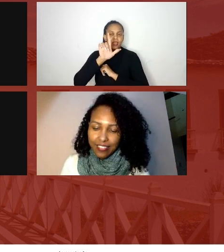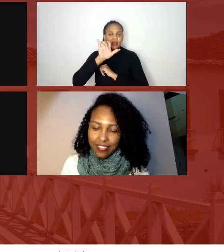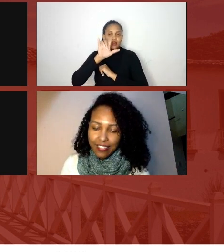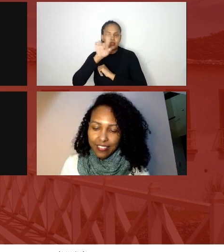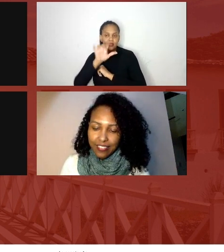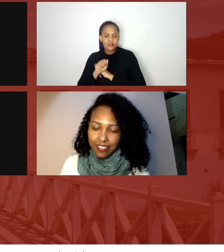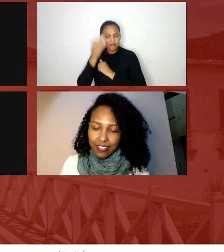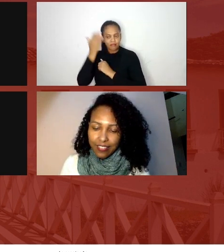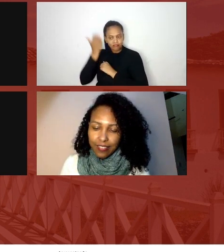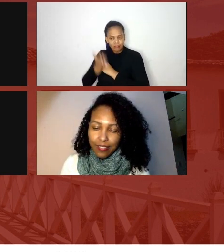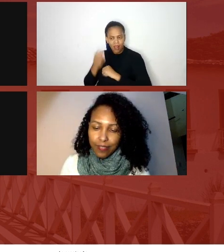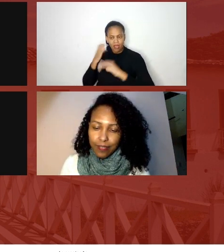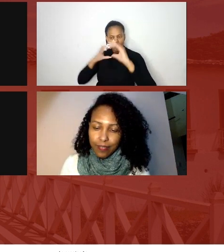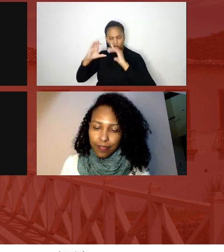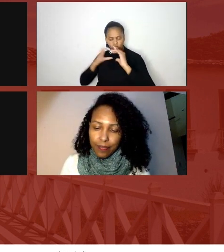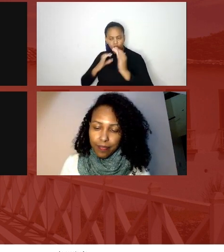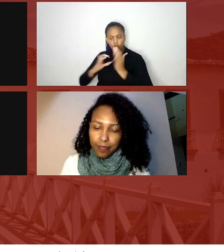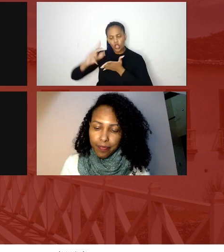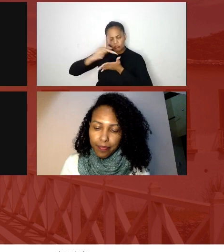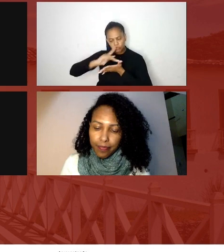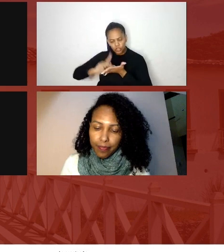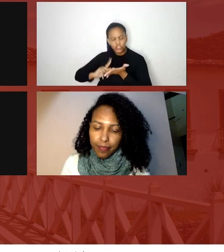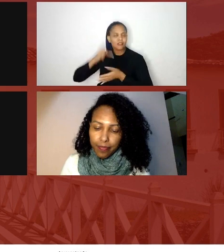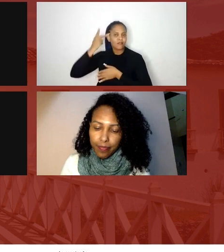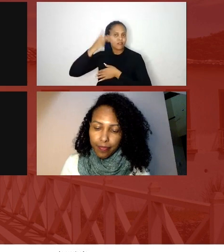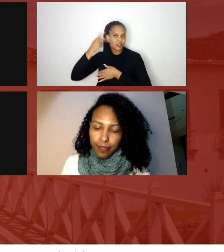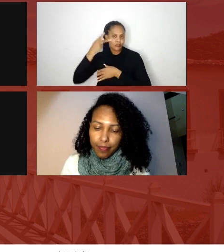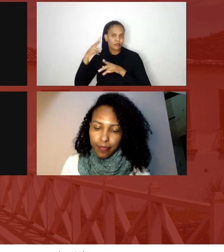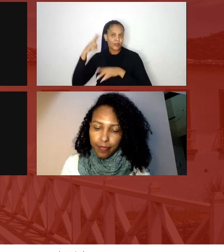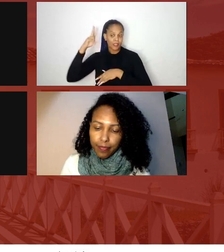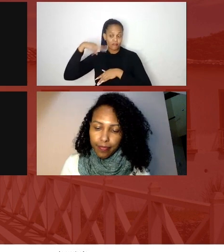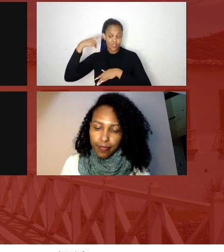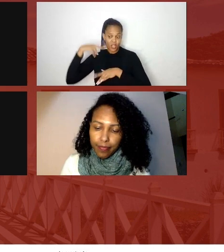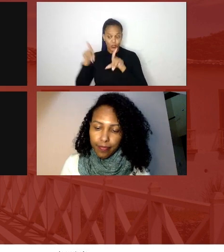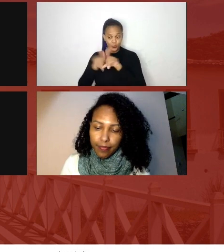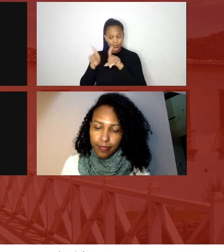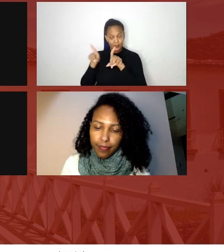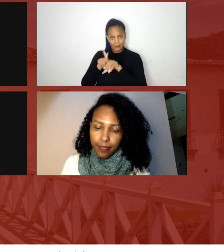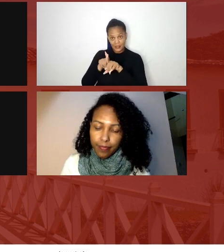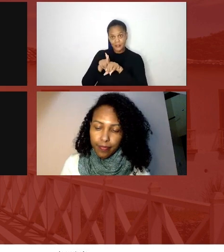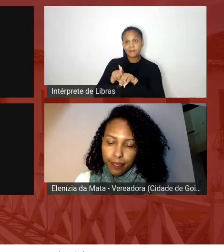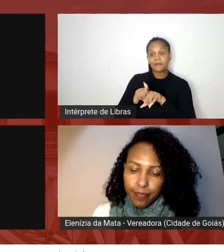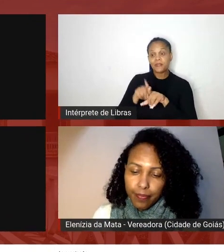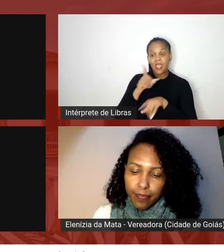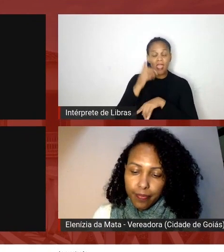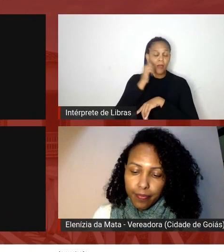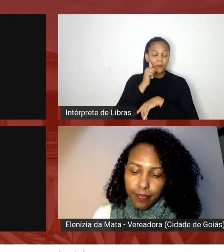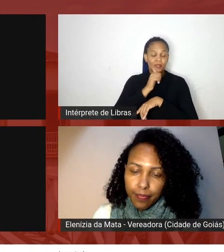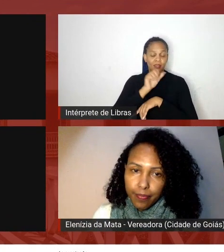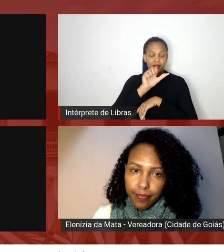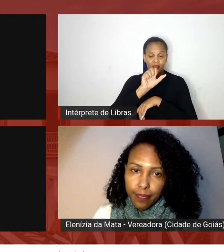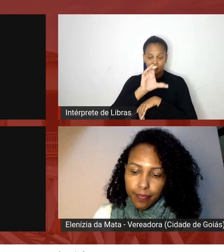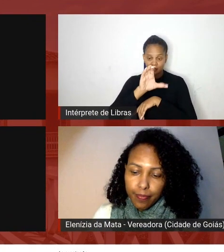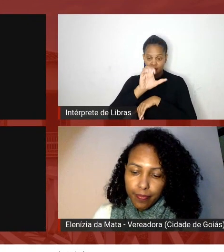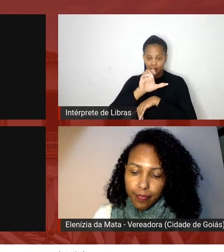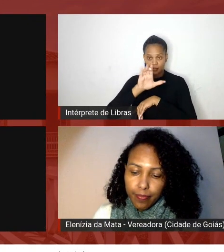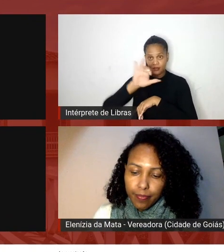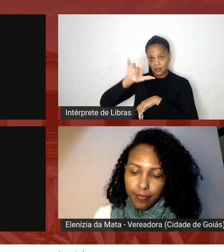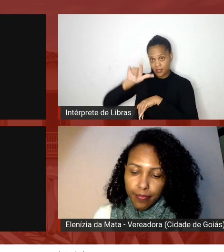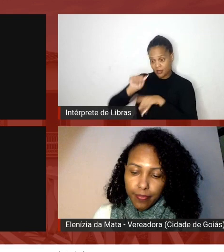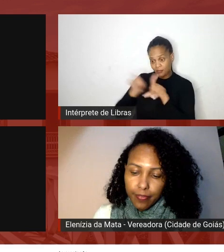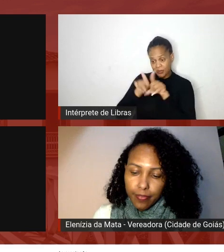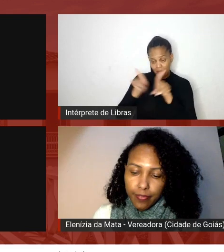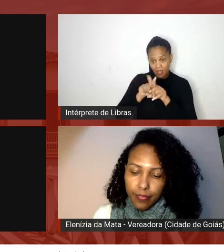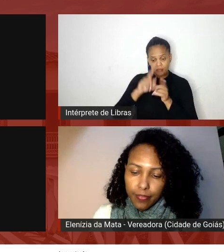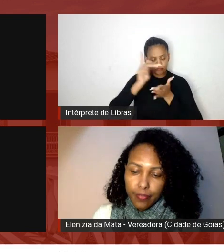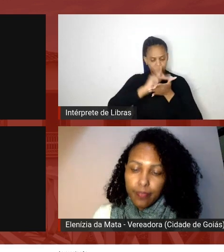poetisa é vereadora atualmente na Câmara Municipal de Goiás a dona Cecília Costa que é poetisa e artesã que compõe